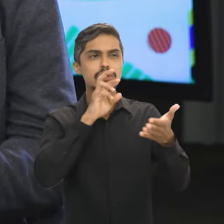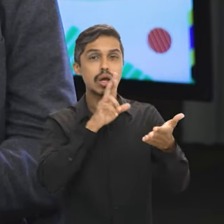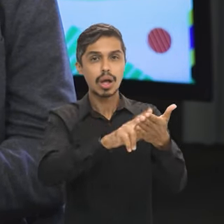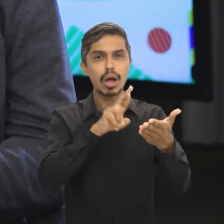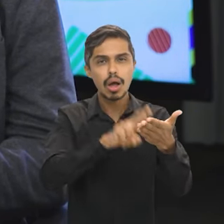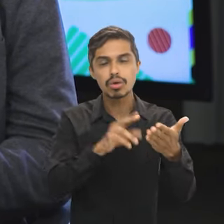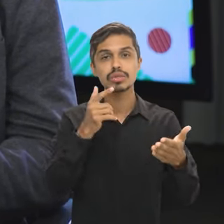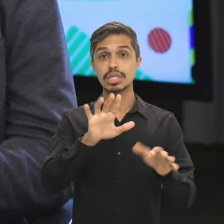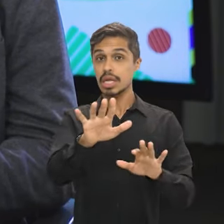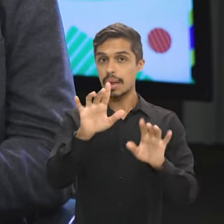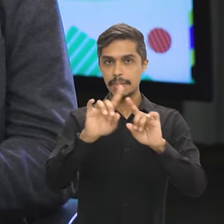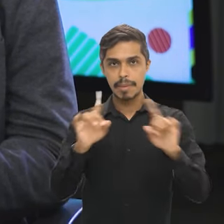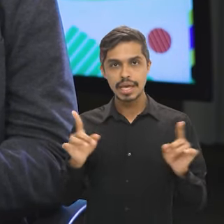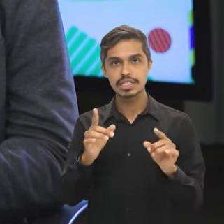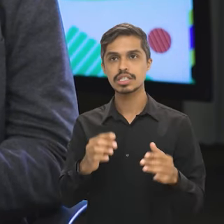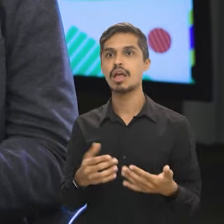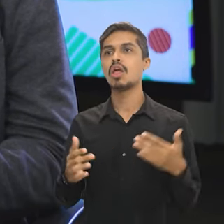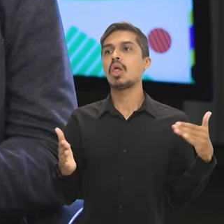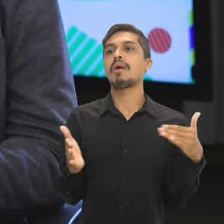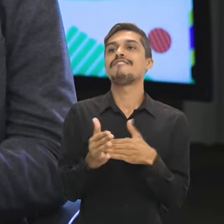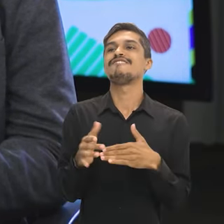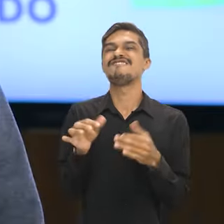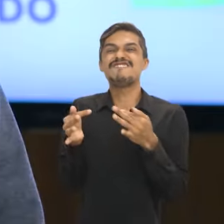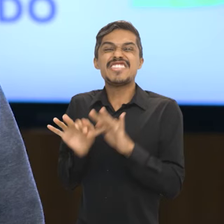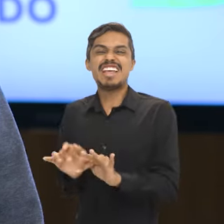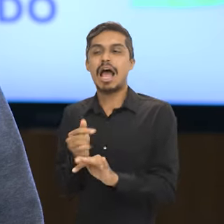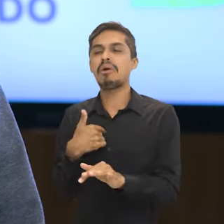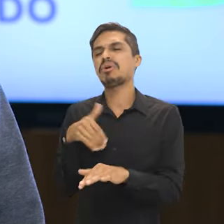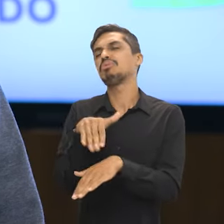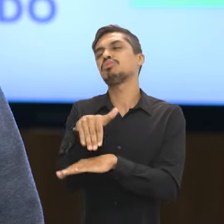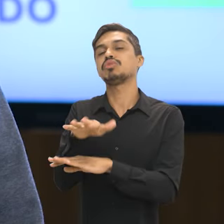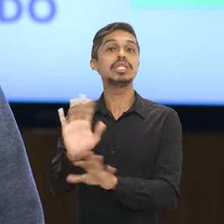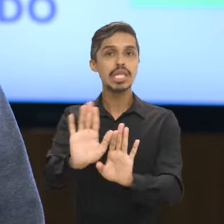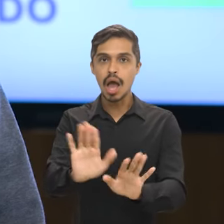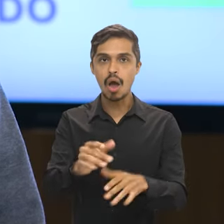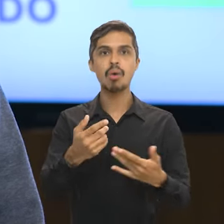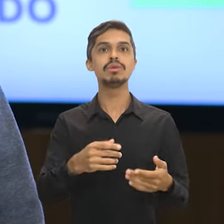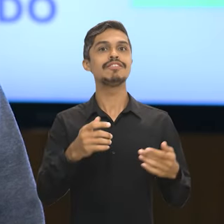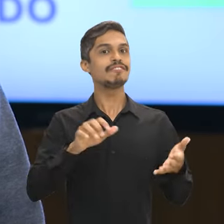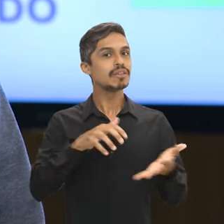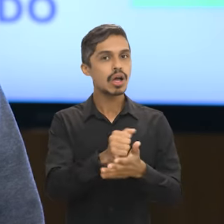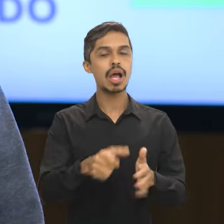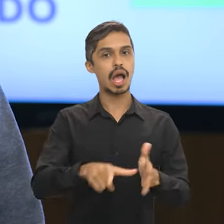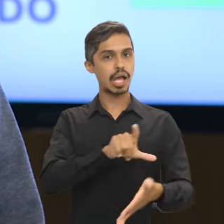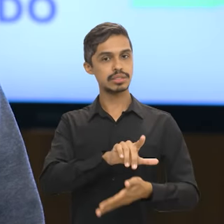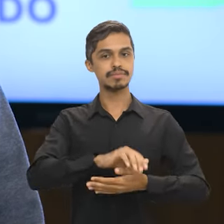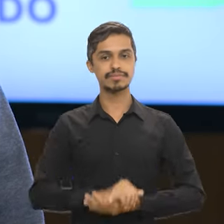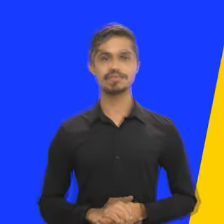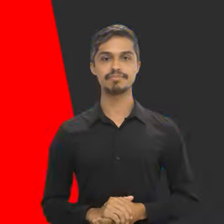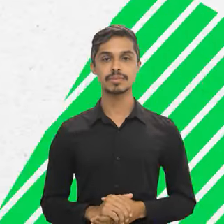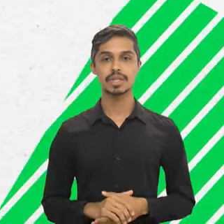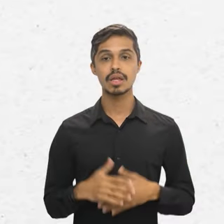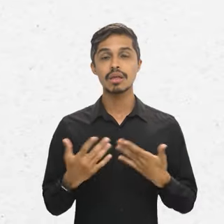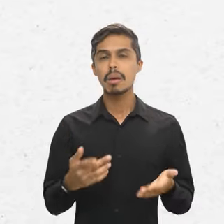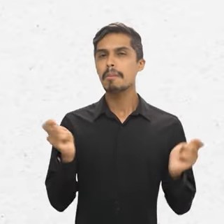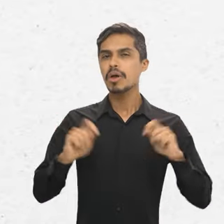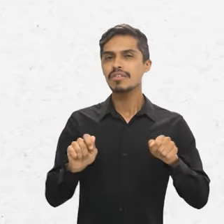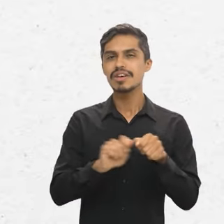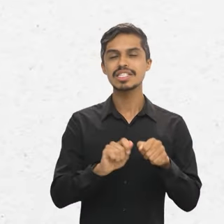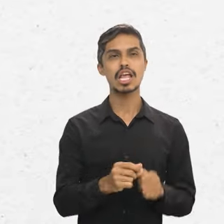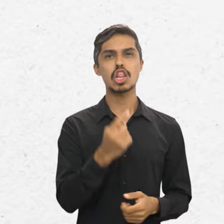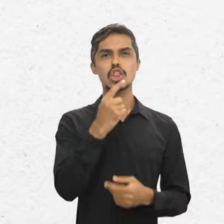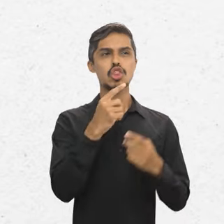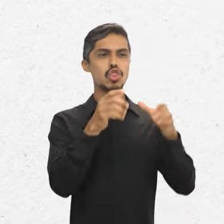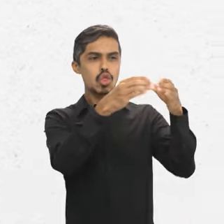paciência e principalmente não deixar para o último dia, todo mundo que tiver interesse vai conseguir fazer a sua inscrição. Posso fazer